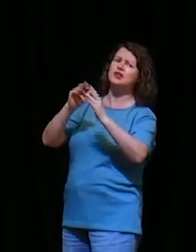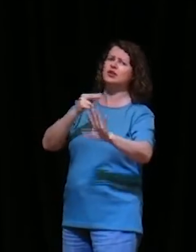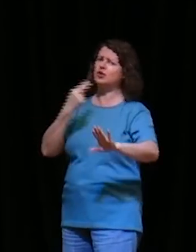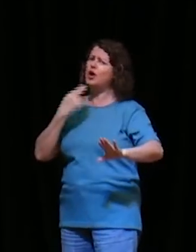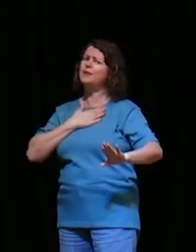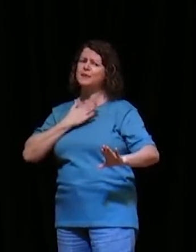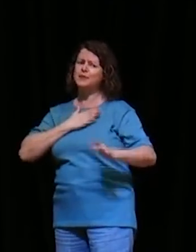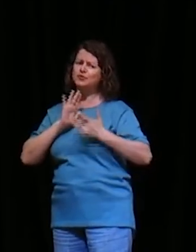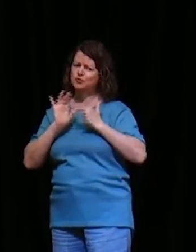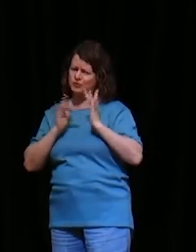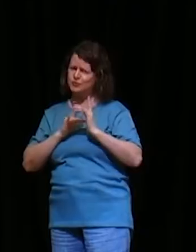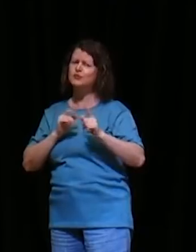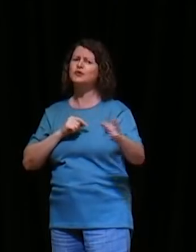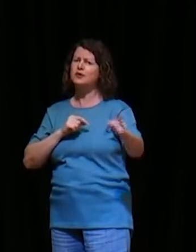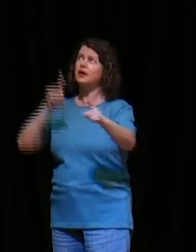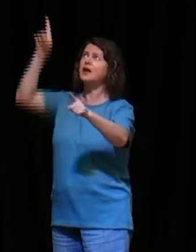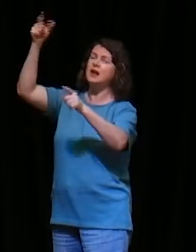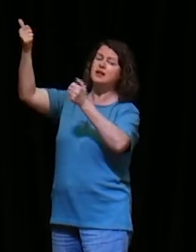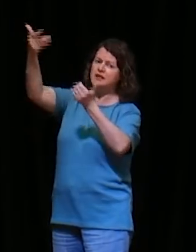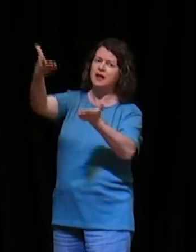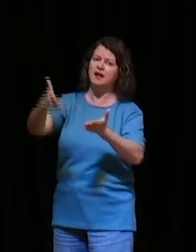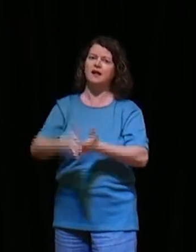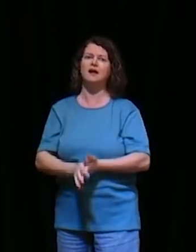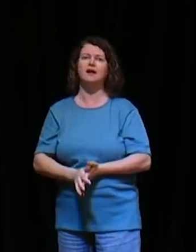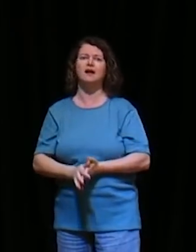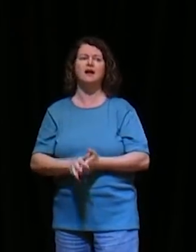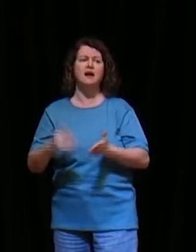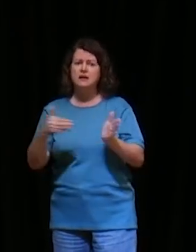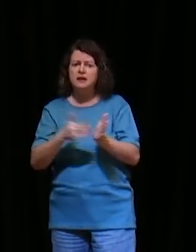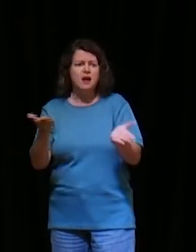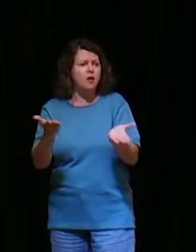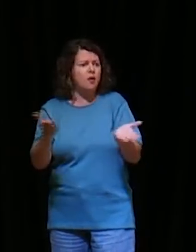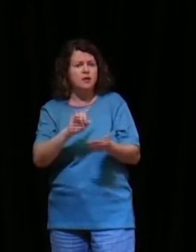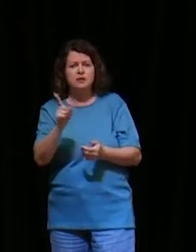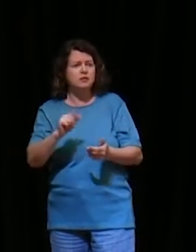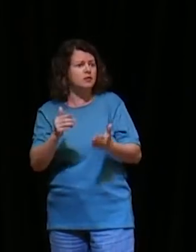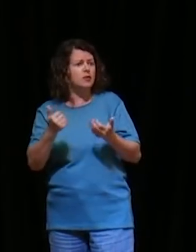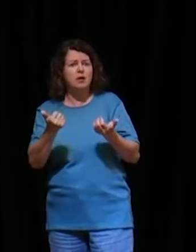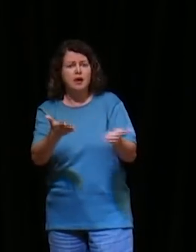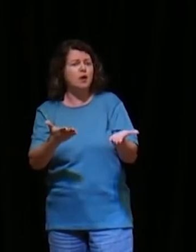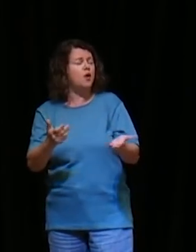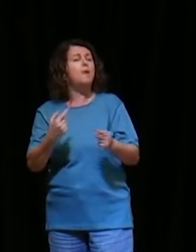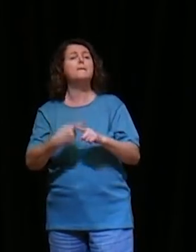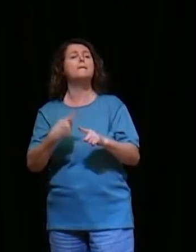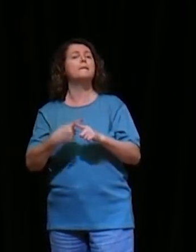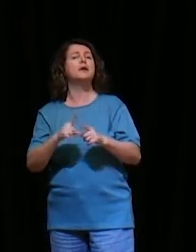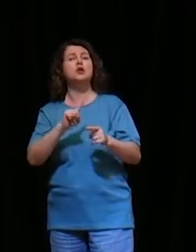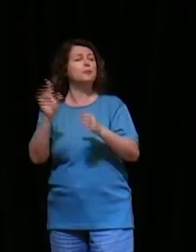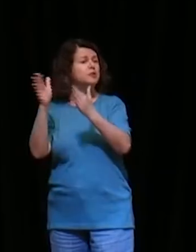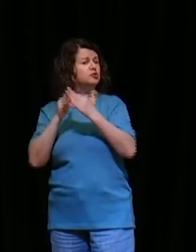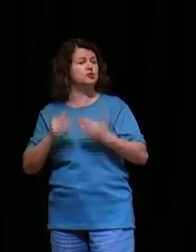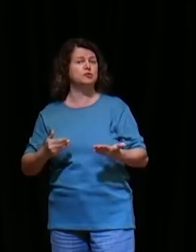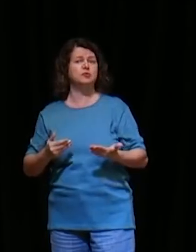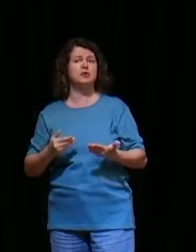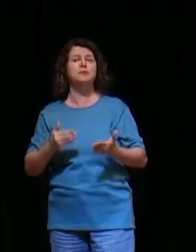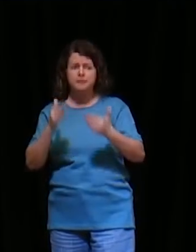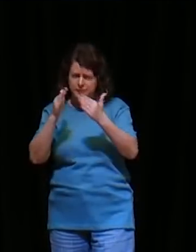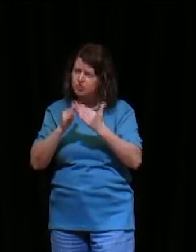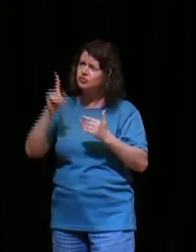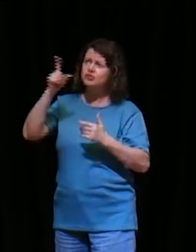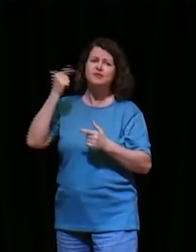nada pedi, de ser meu nome, pedi, e recebereis, para que a vossa, alegria, se cumpra,